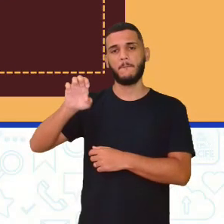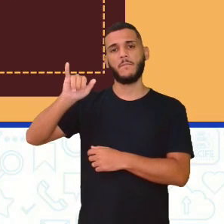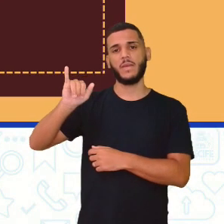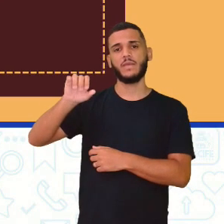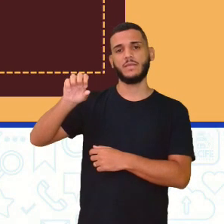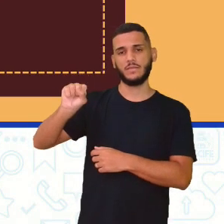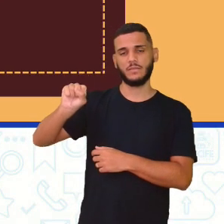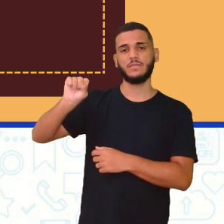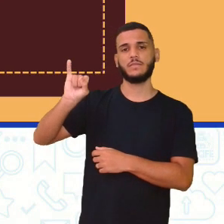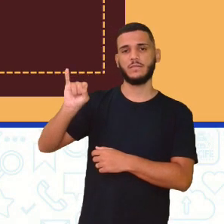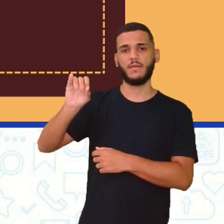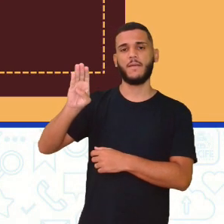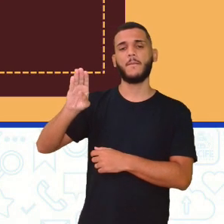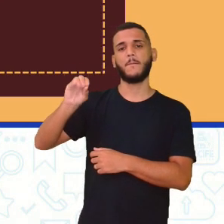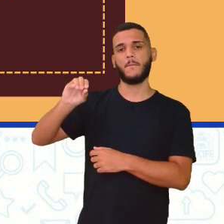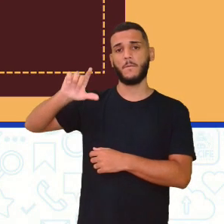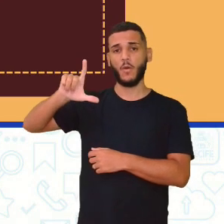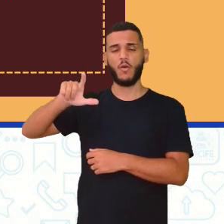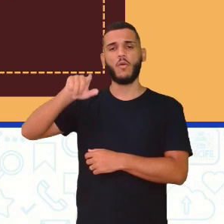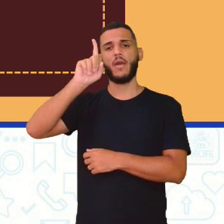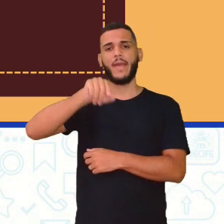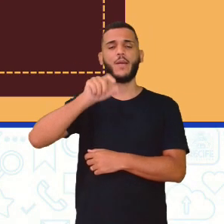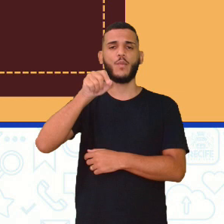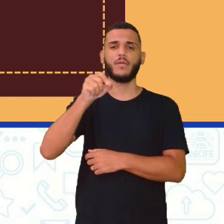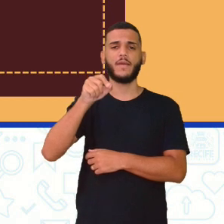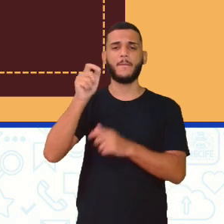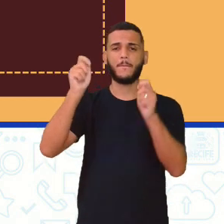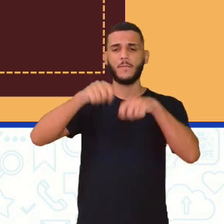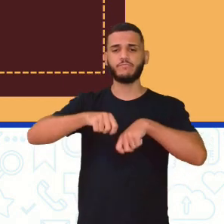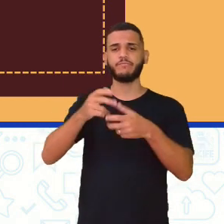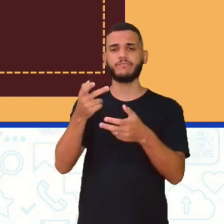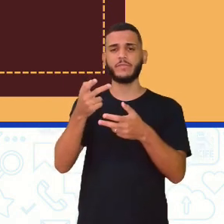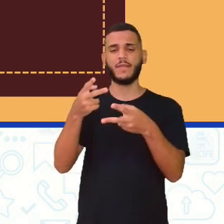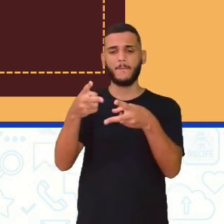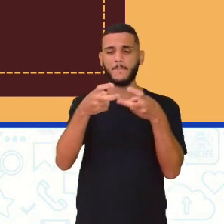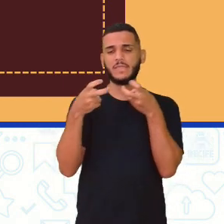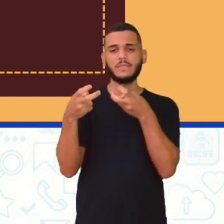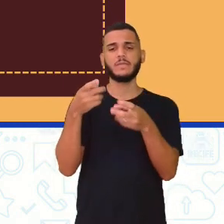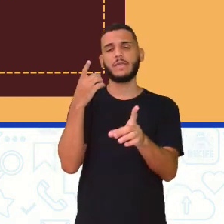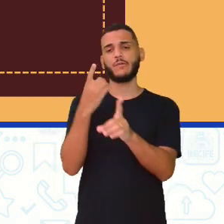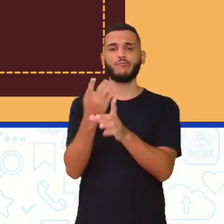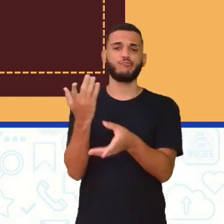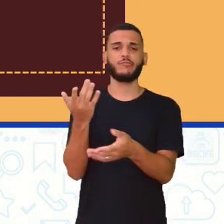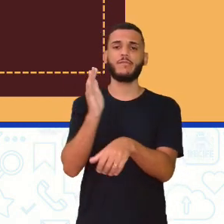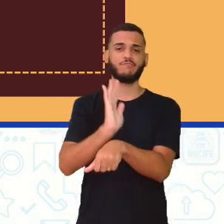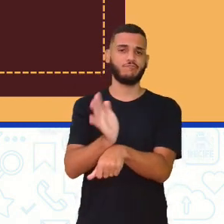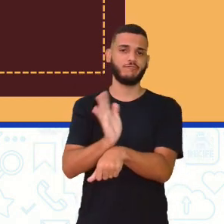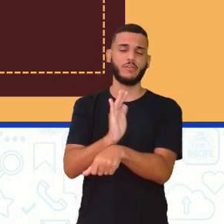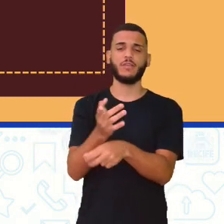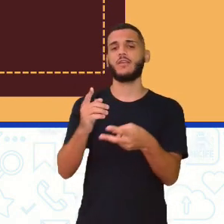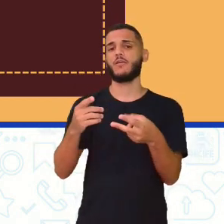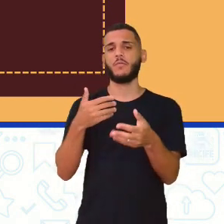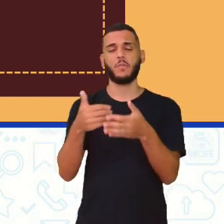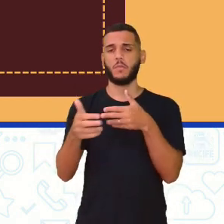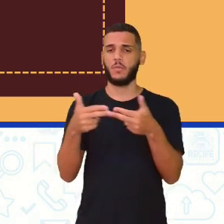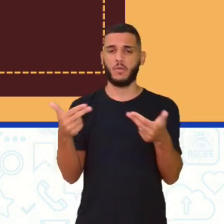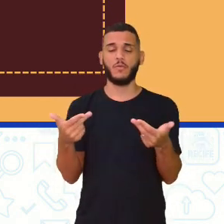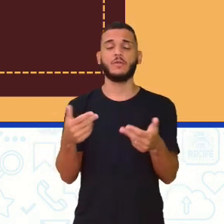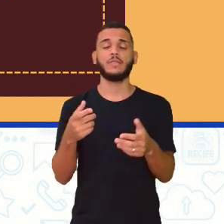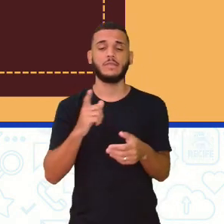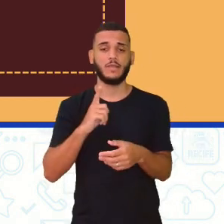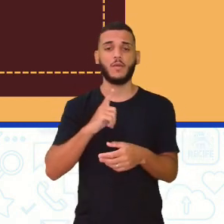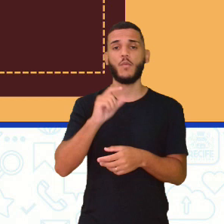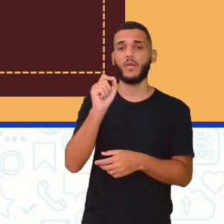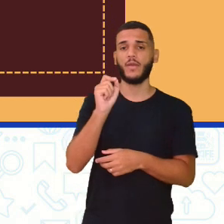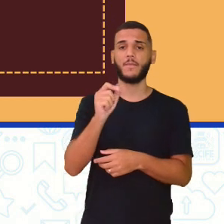acessível, digamos assim, de se visualizar, de encontrar em filmes e tudo mais. Que é